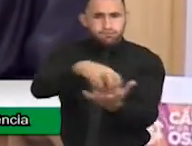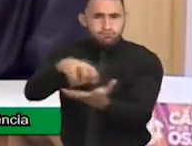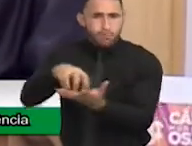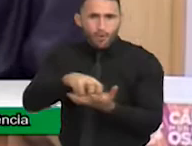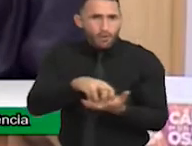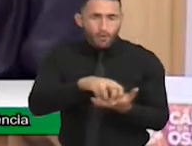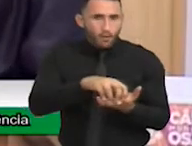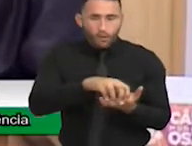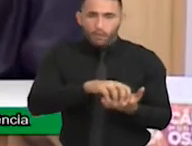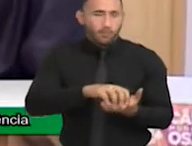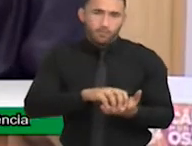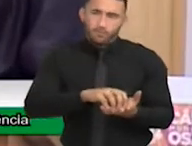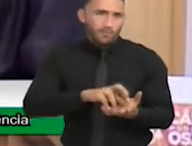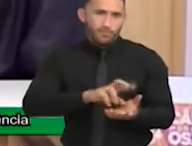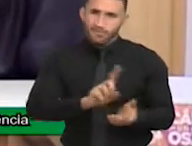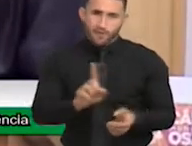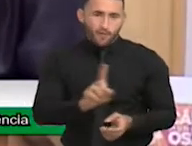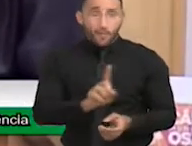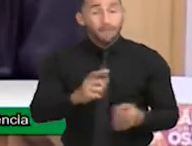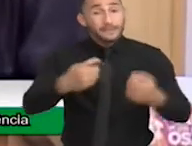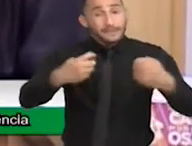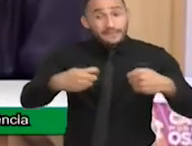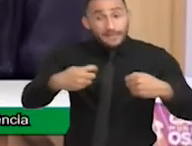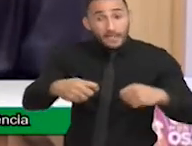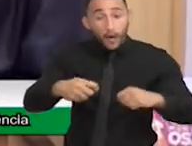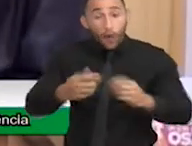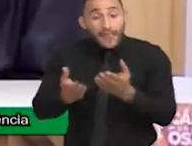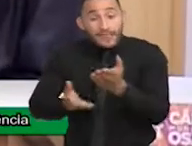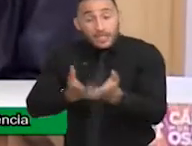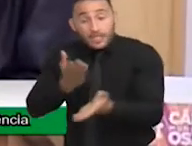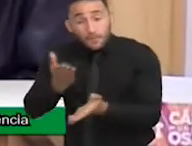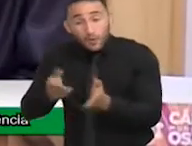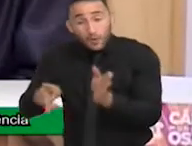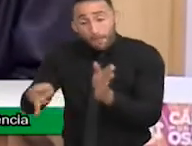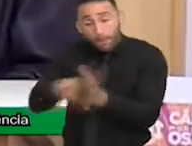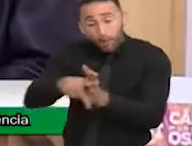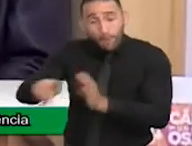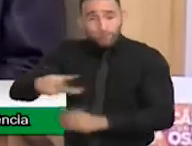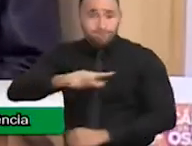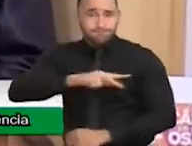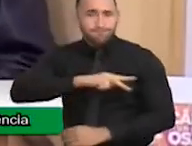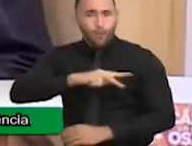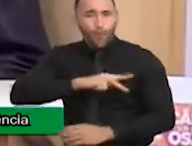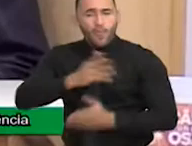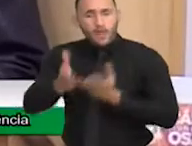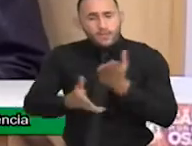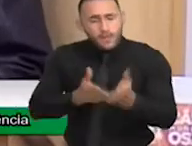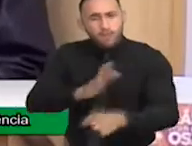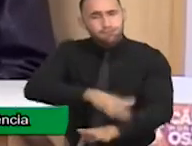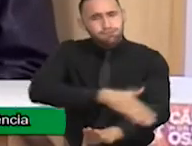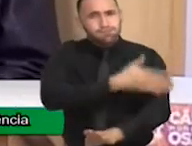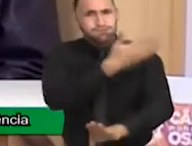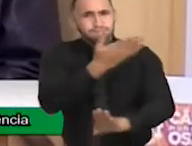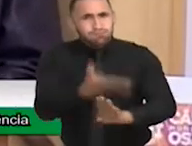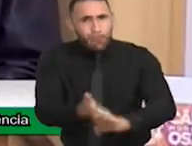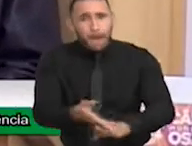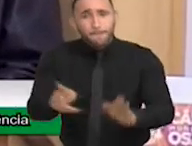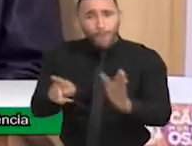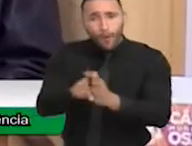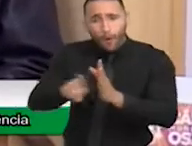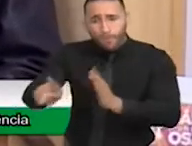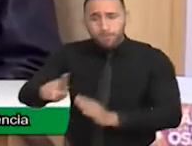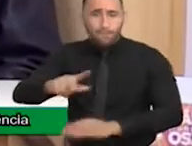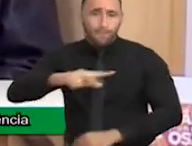Tratamento, ele precisa de um atendimento especializado, um atendimento contínuo, um atendimento individual, coisa que hoje o